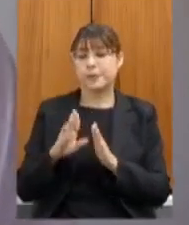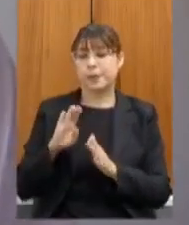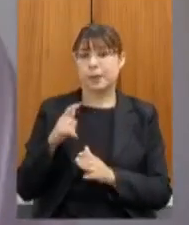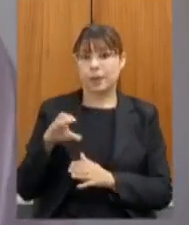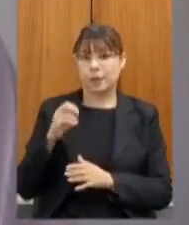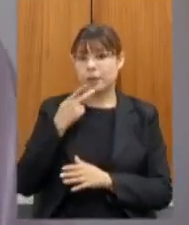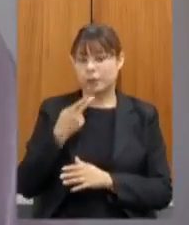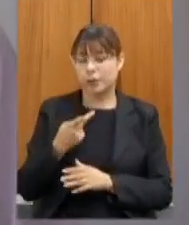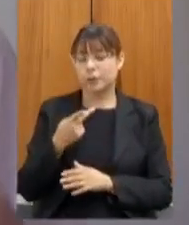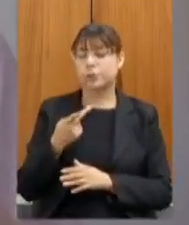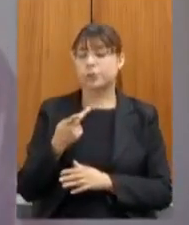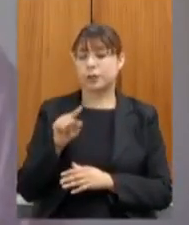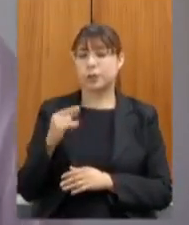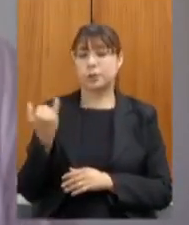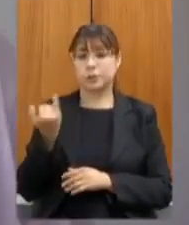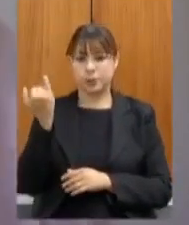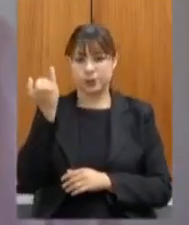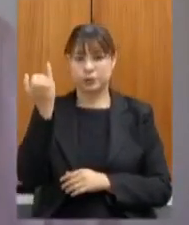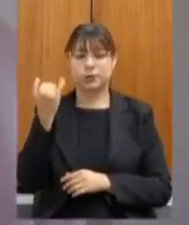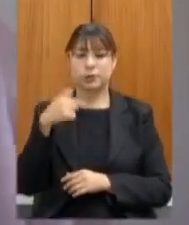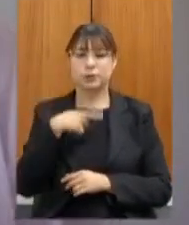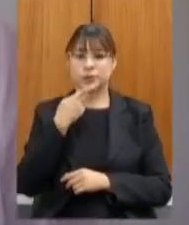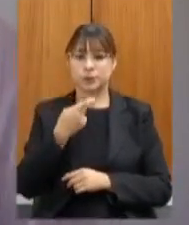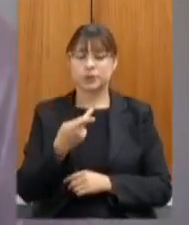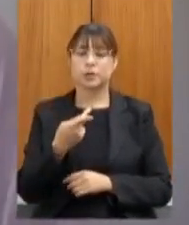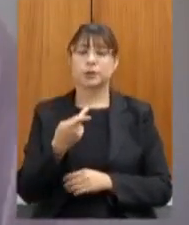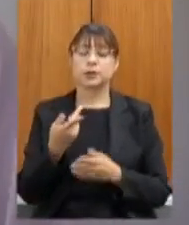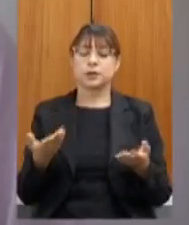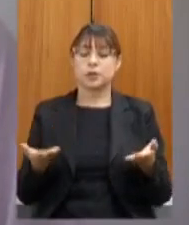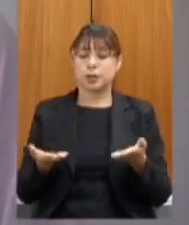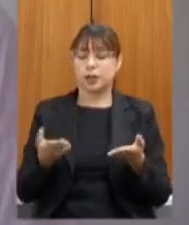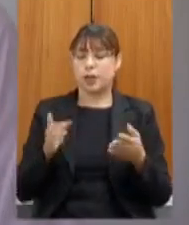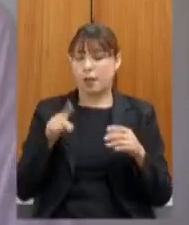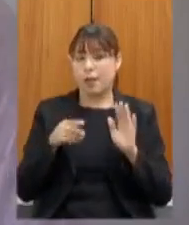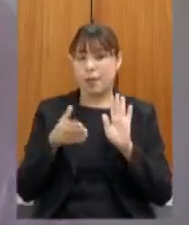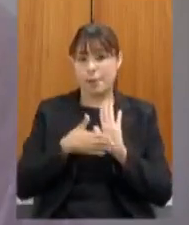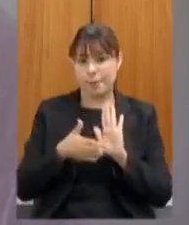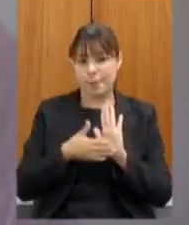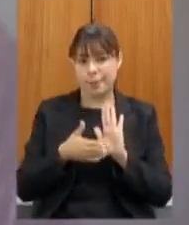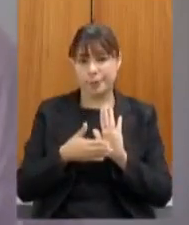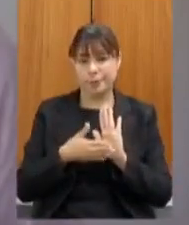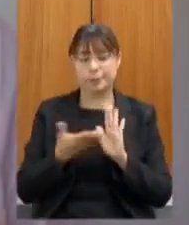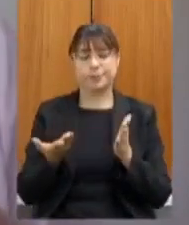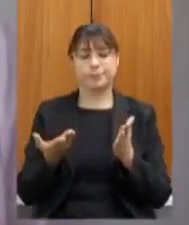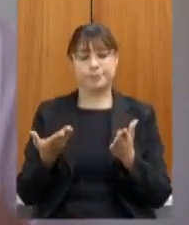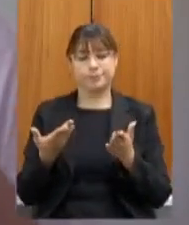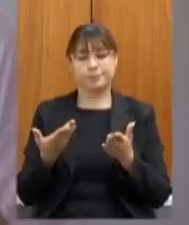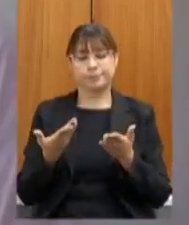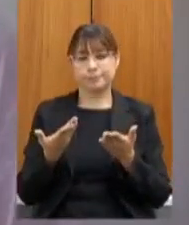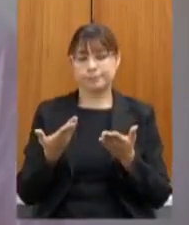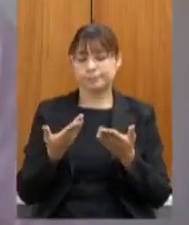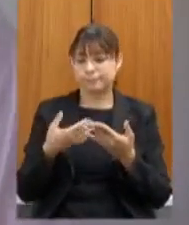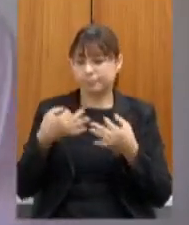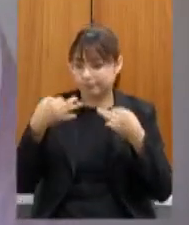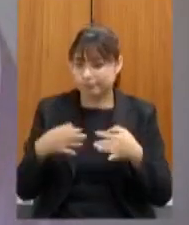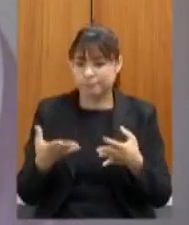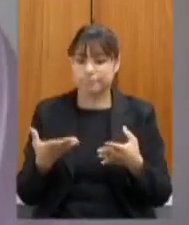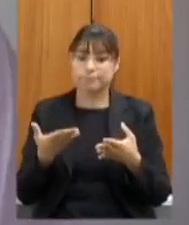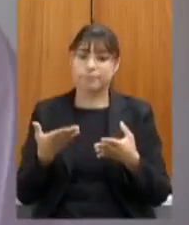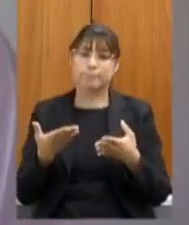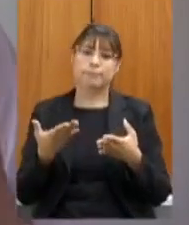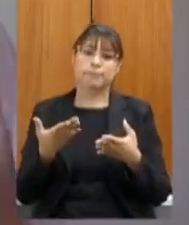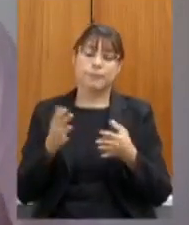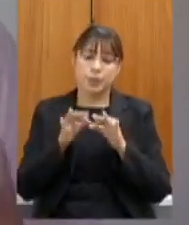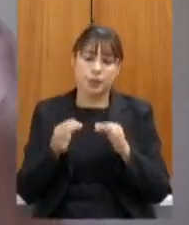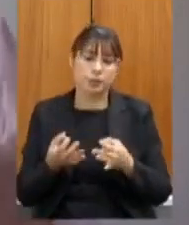muito importante mas o grande desafio mais uma vez dizendo são as propostas práticas para que a gente consiga caminhar para frente